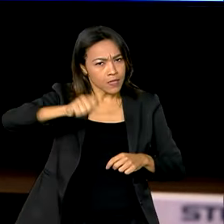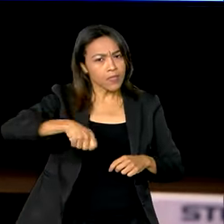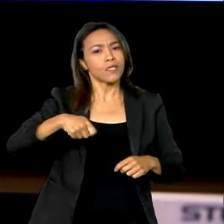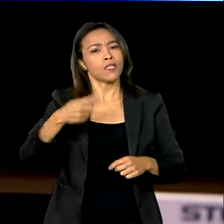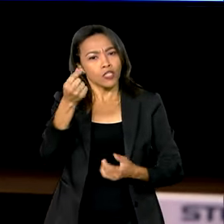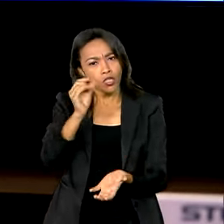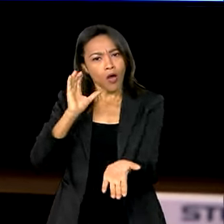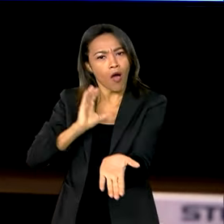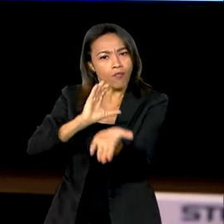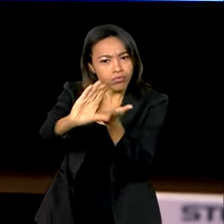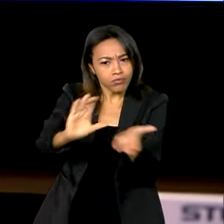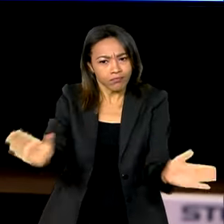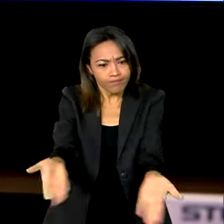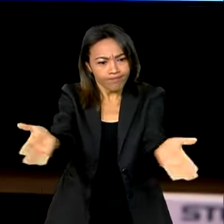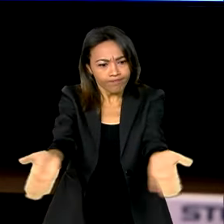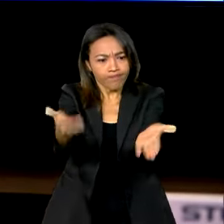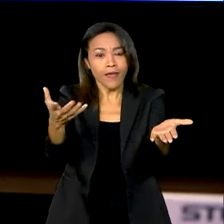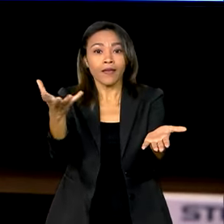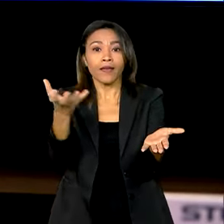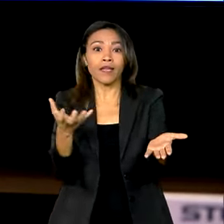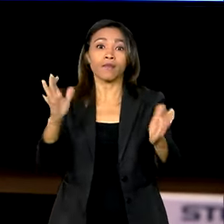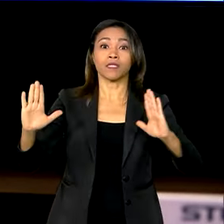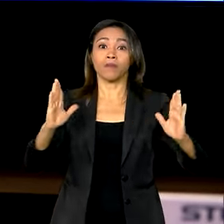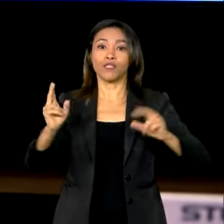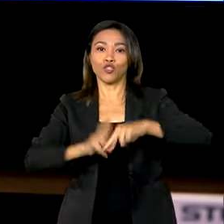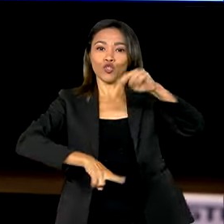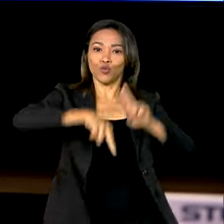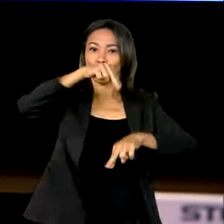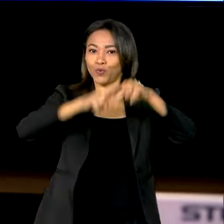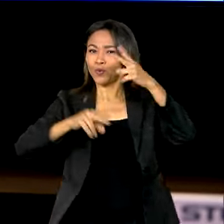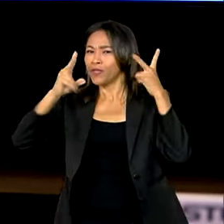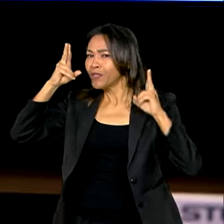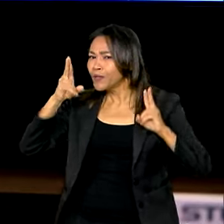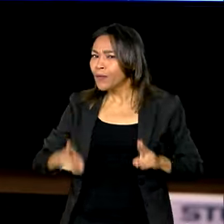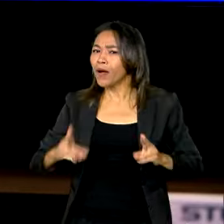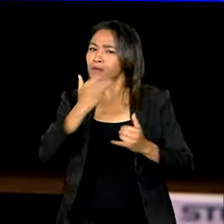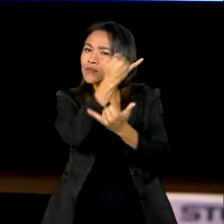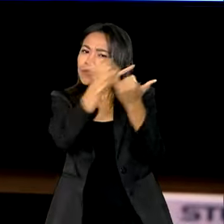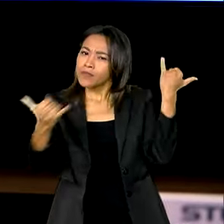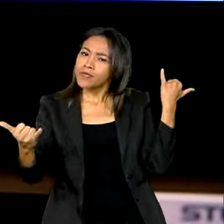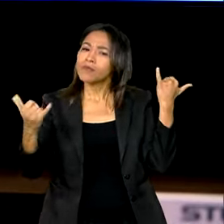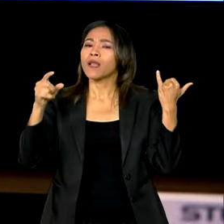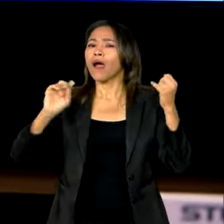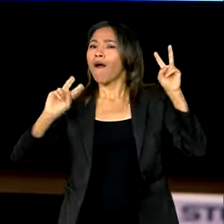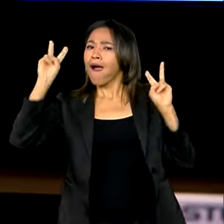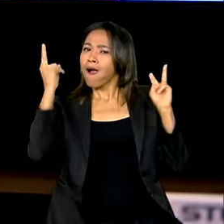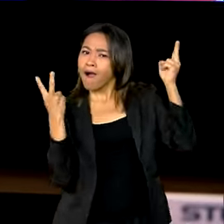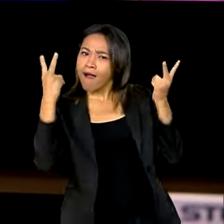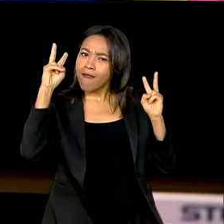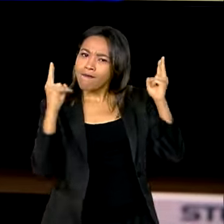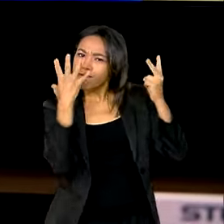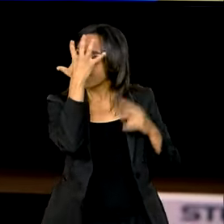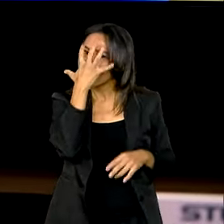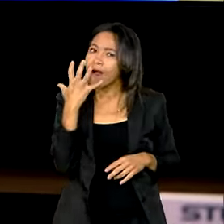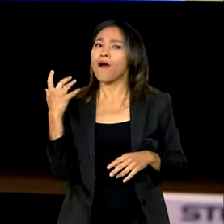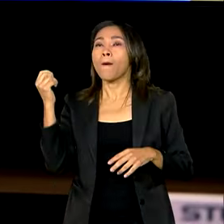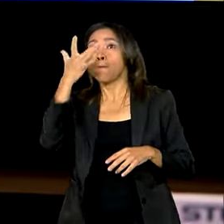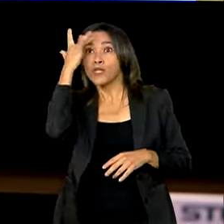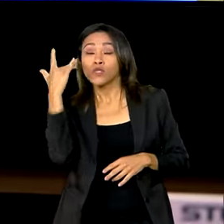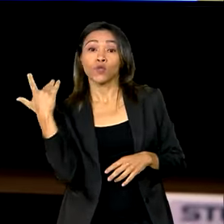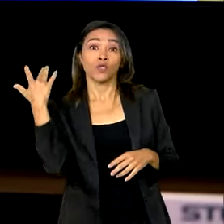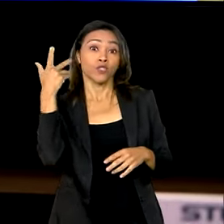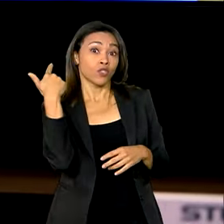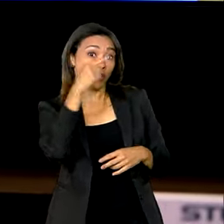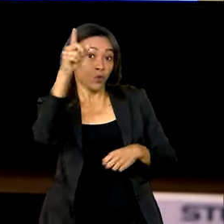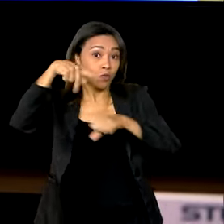João. Queremos fazer com que o São João seja igual ao Carnaval em termos de movimentação de turistas estrangeiros e